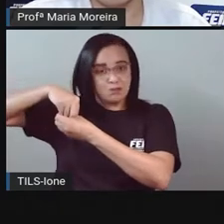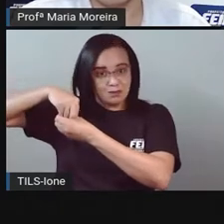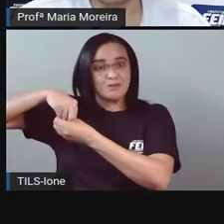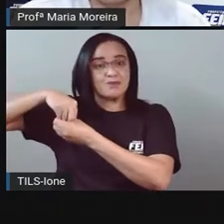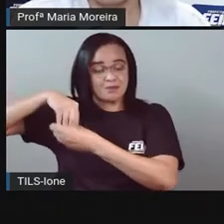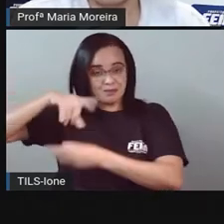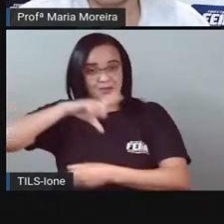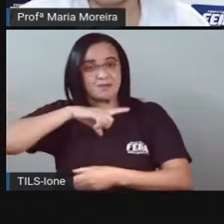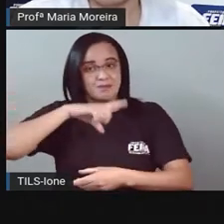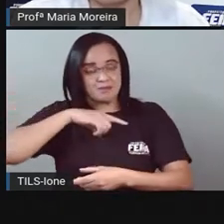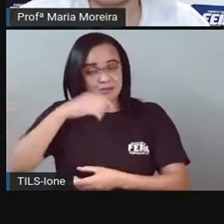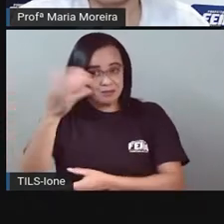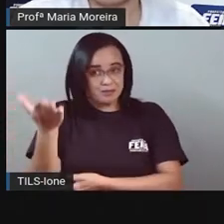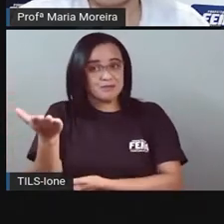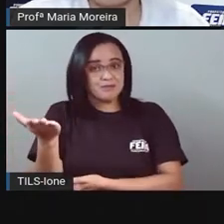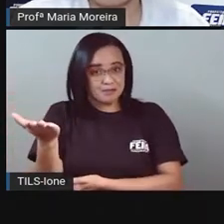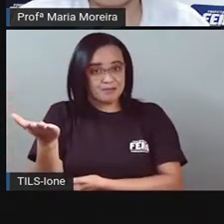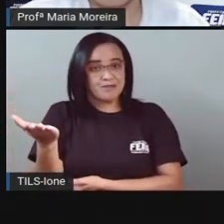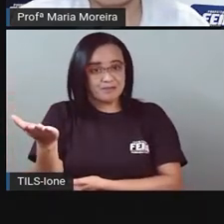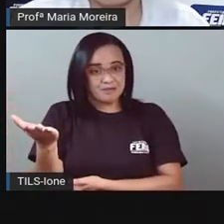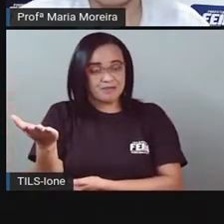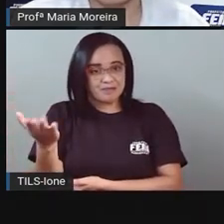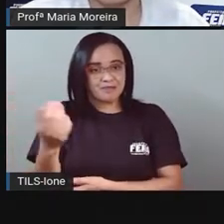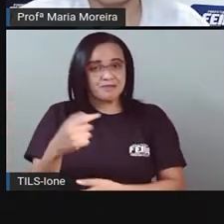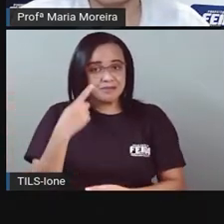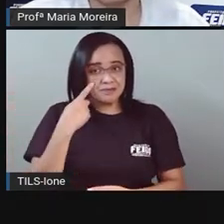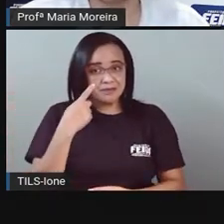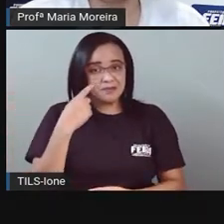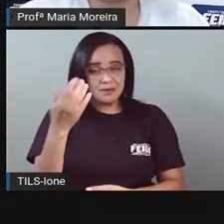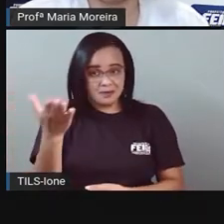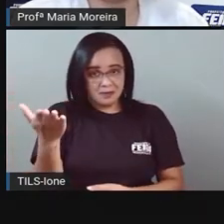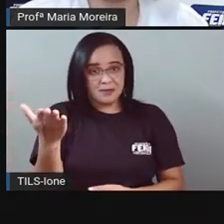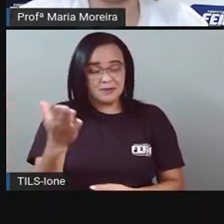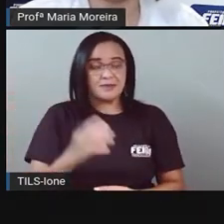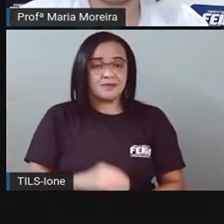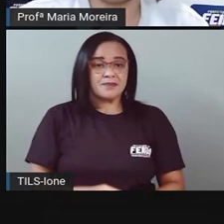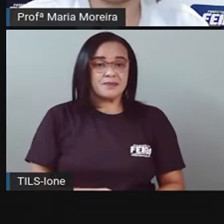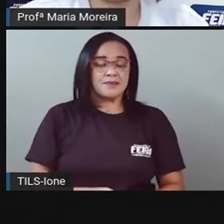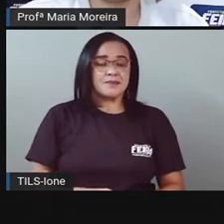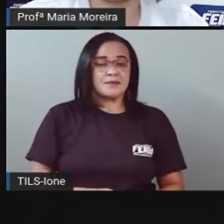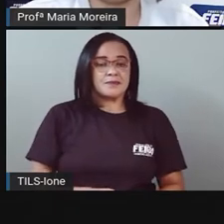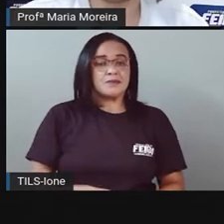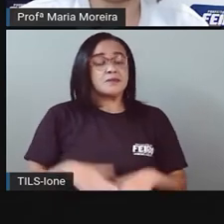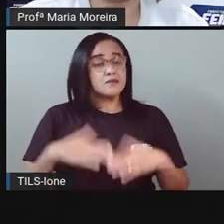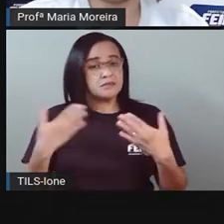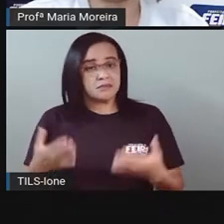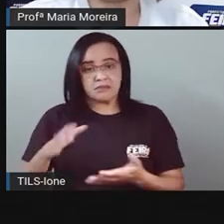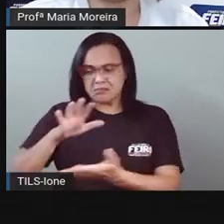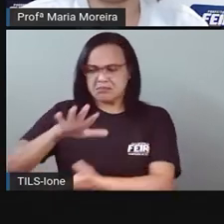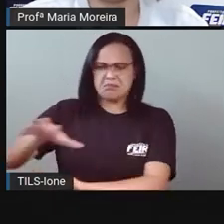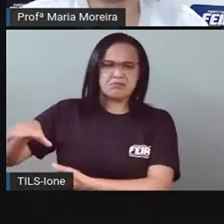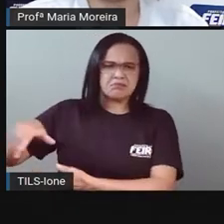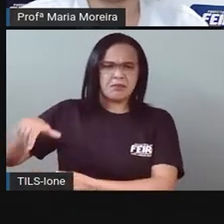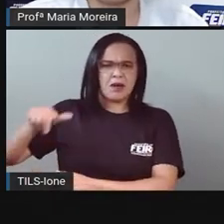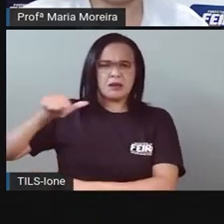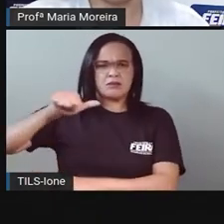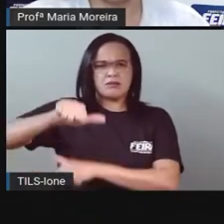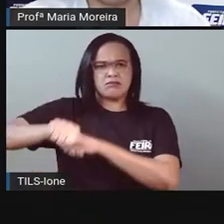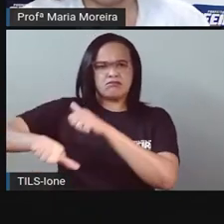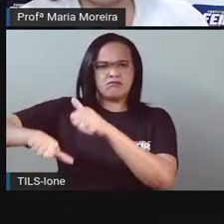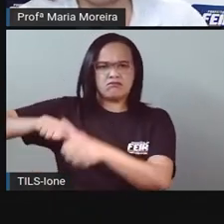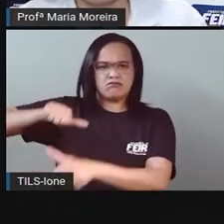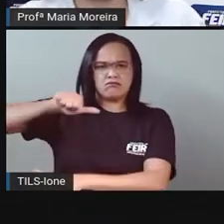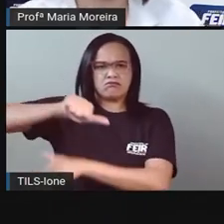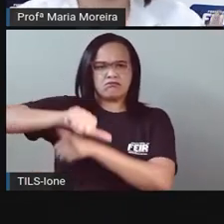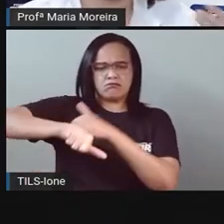olha, inclusive, a parte do continente africano e europeu. E aí, se a Terra, ela vai girar, depois ela vai o quê? Iluminar aqui.